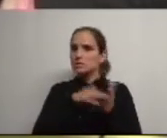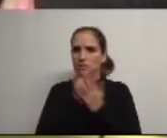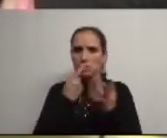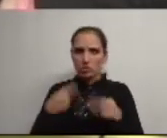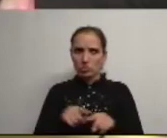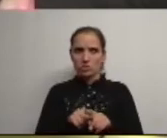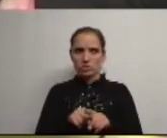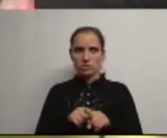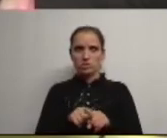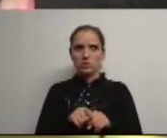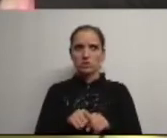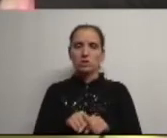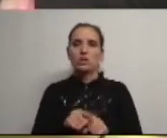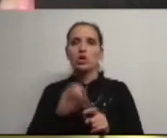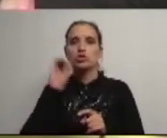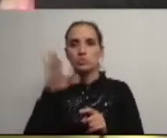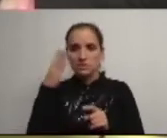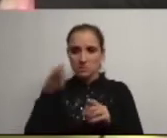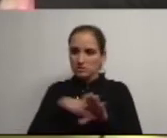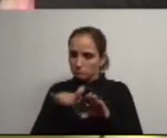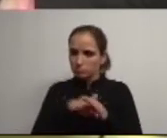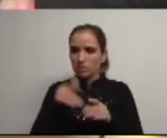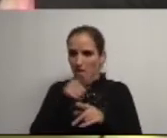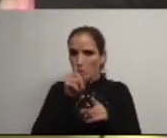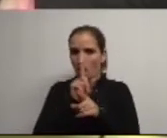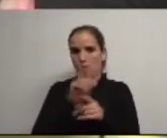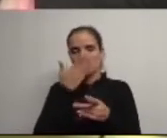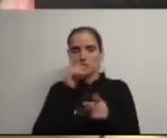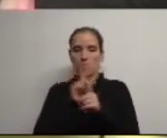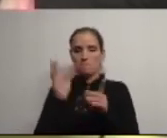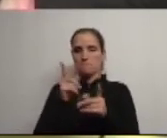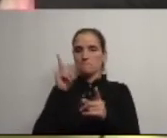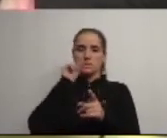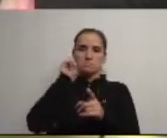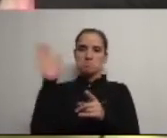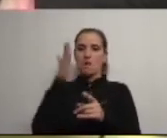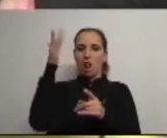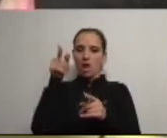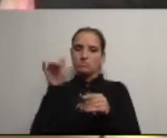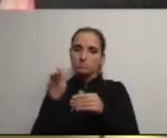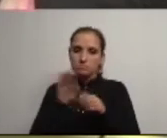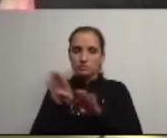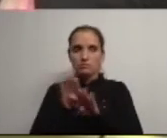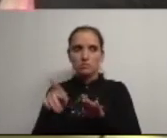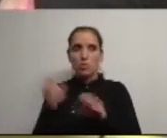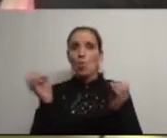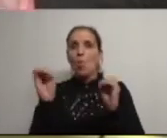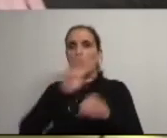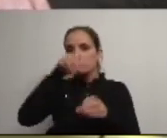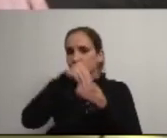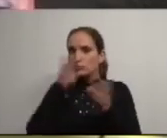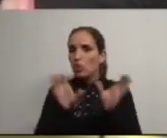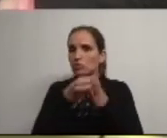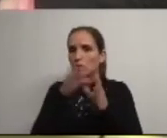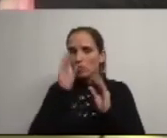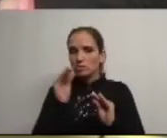reuniões os principais interventores e atores desta desta desta ação não estavam no conselho municipal de